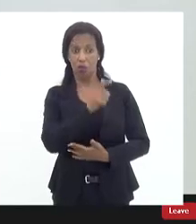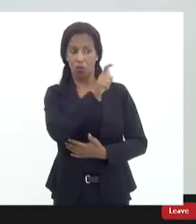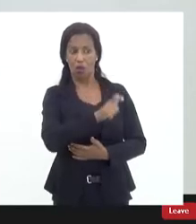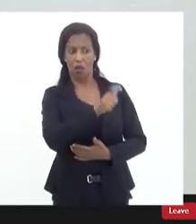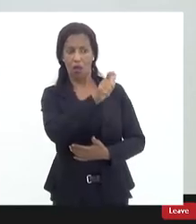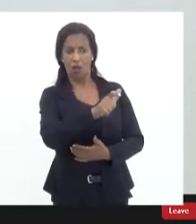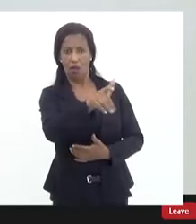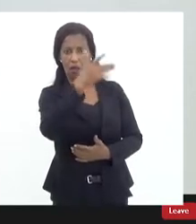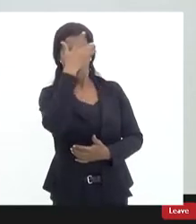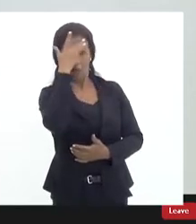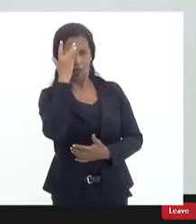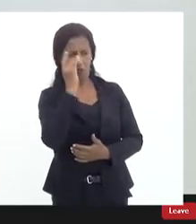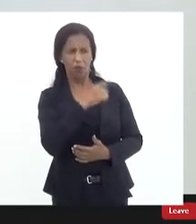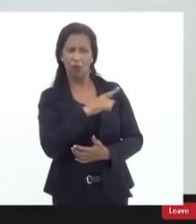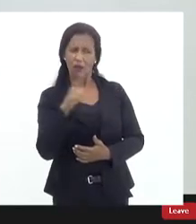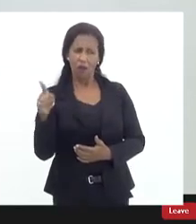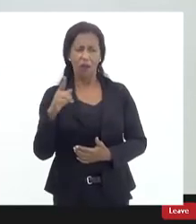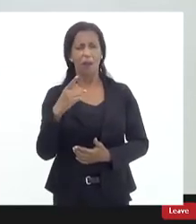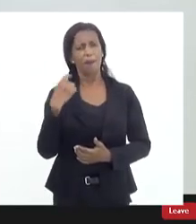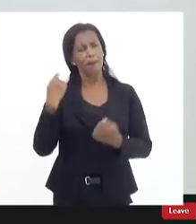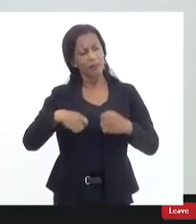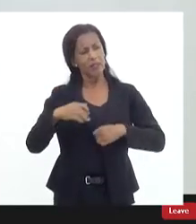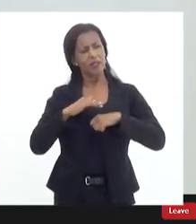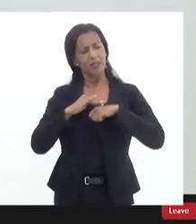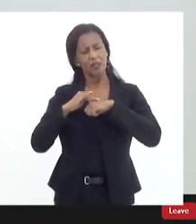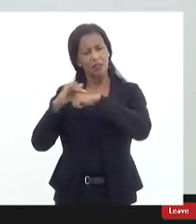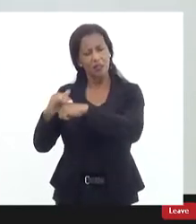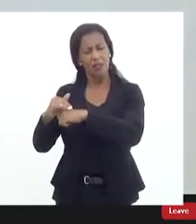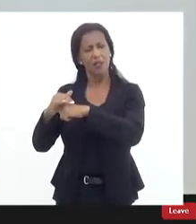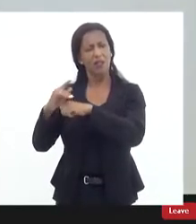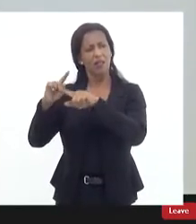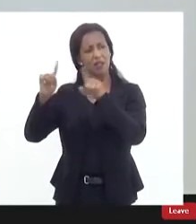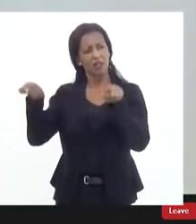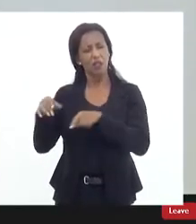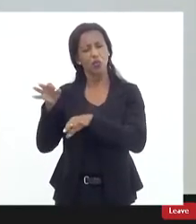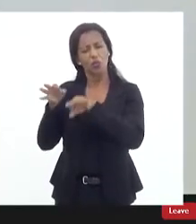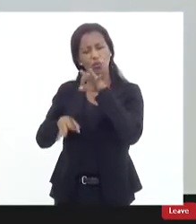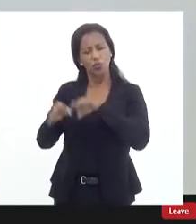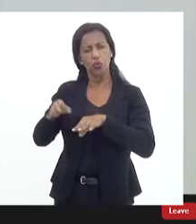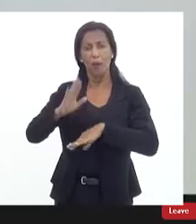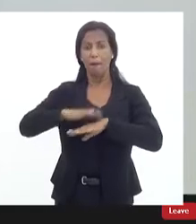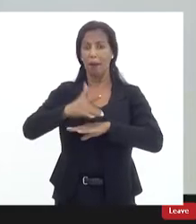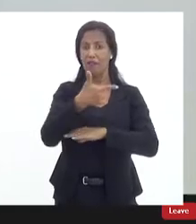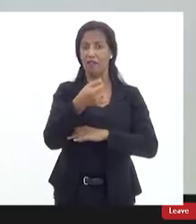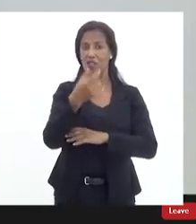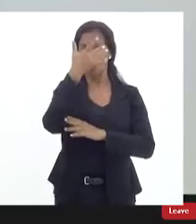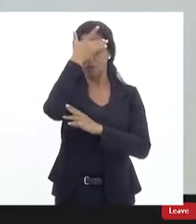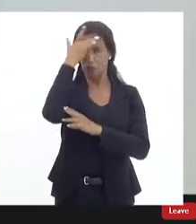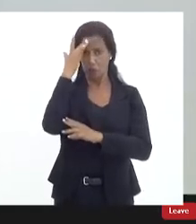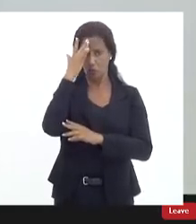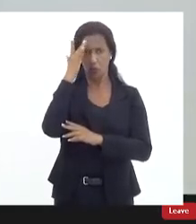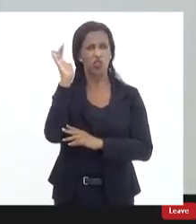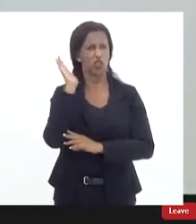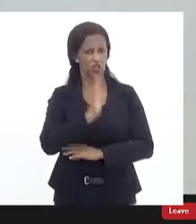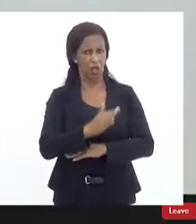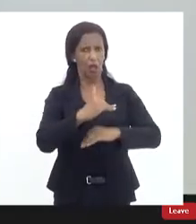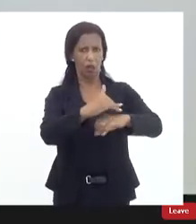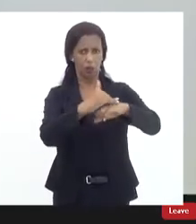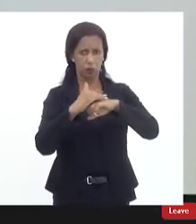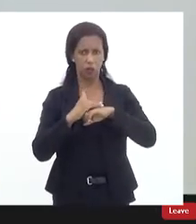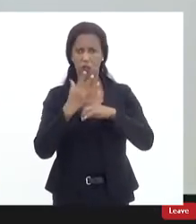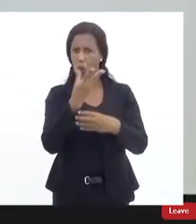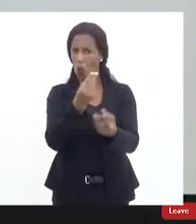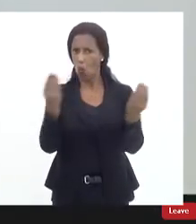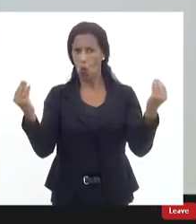a prestarem depoimento nós temos acompanhado no Ministério Público foram mais de 20 pessoas que nós atendemos inúmeras